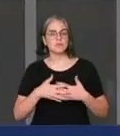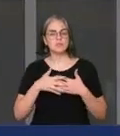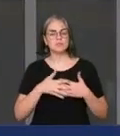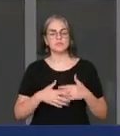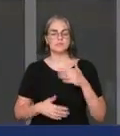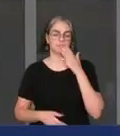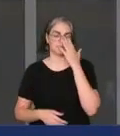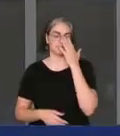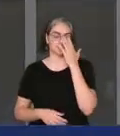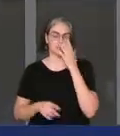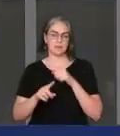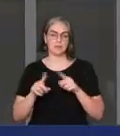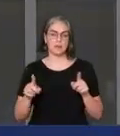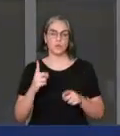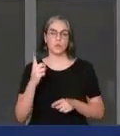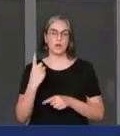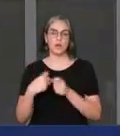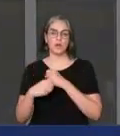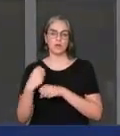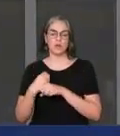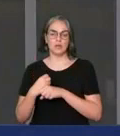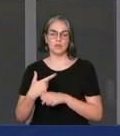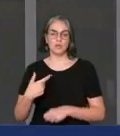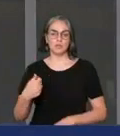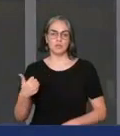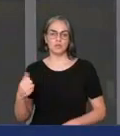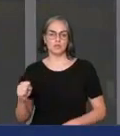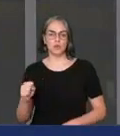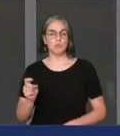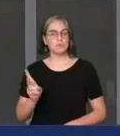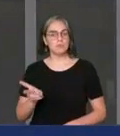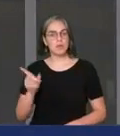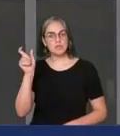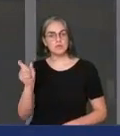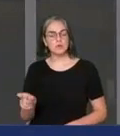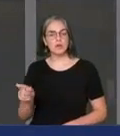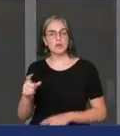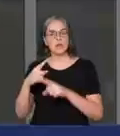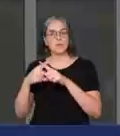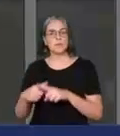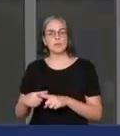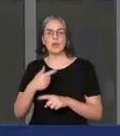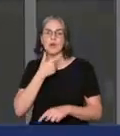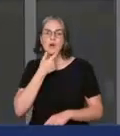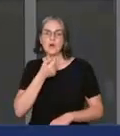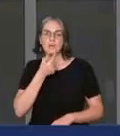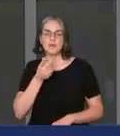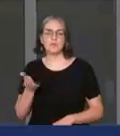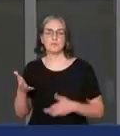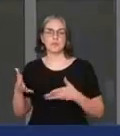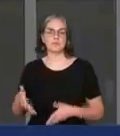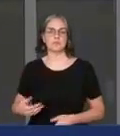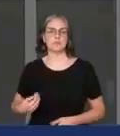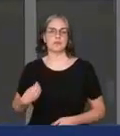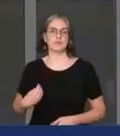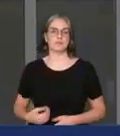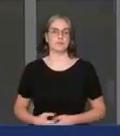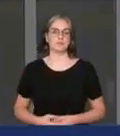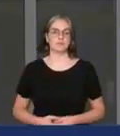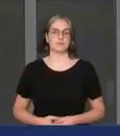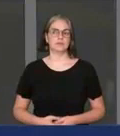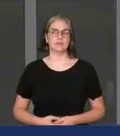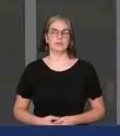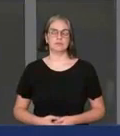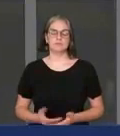em 2018, um ano antes, o mesmo competia no campeonato masculino. As mulheres estão